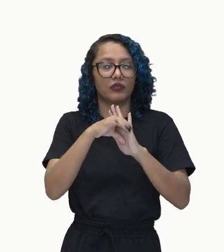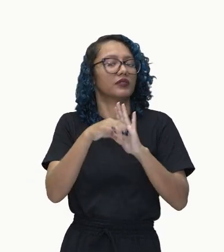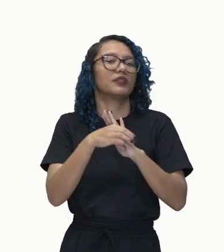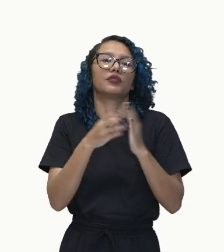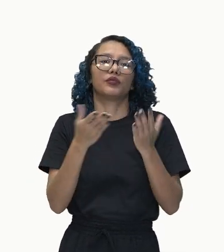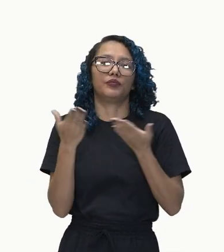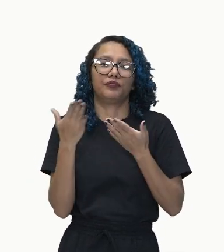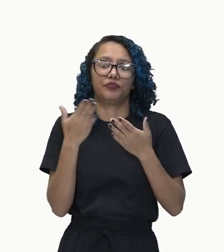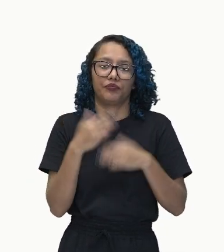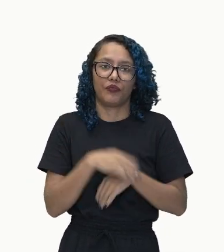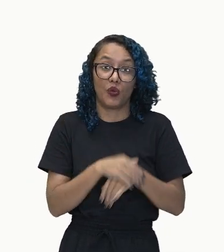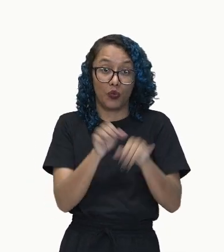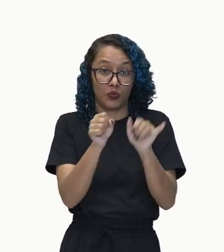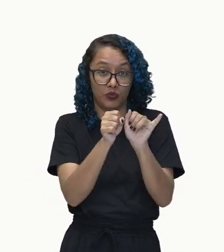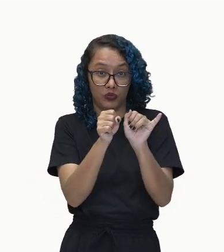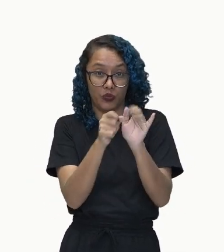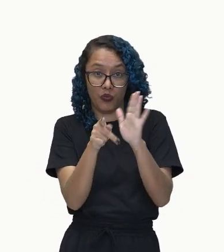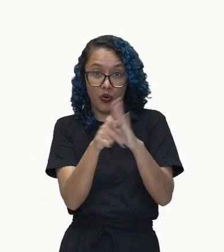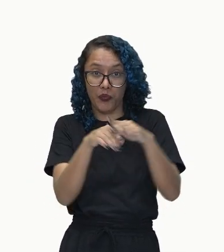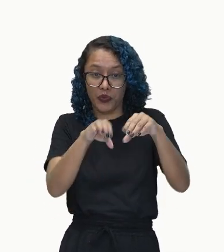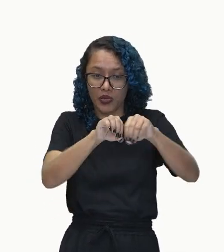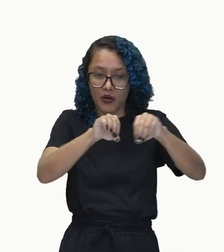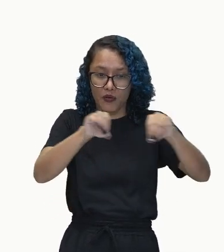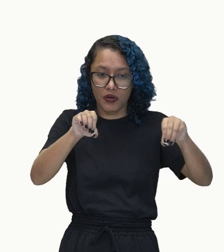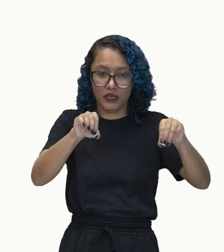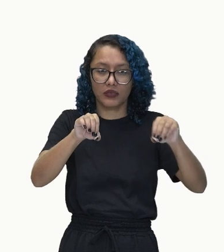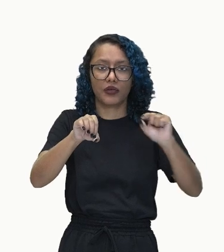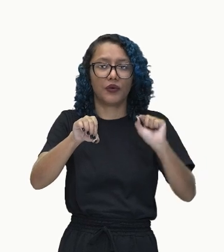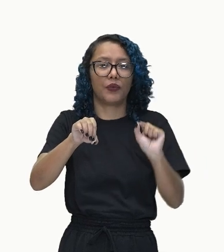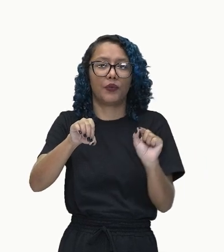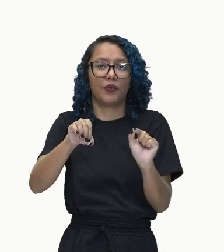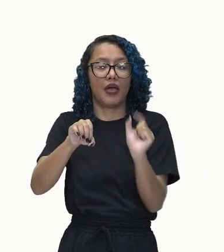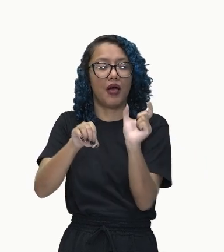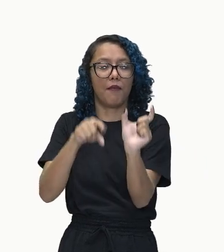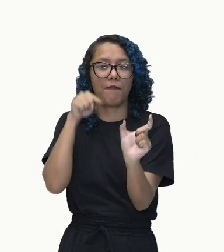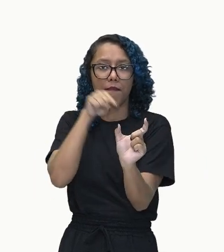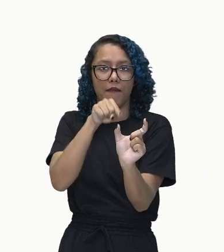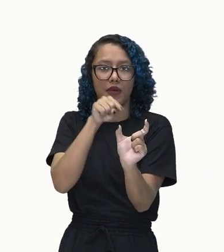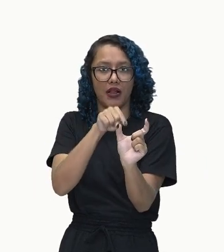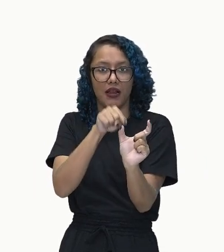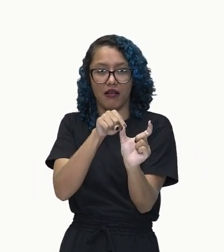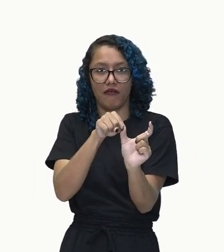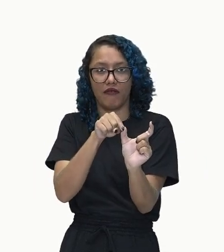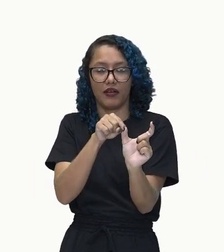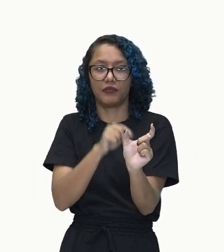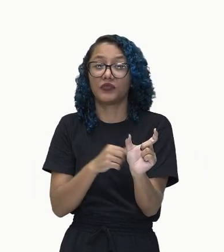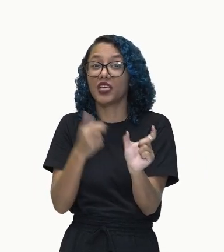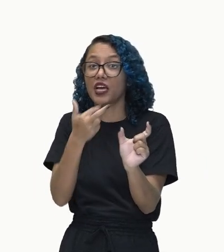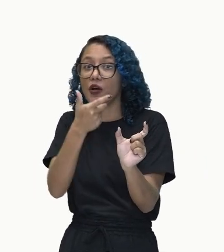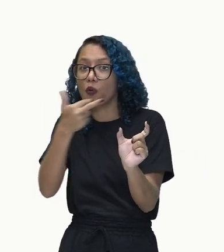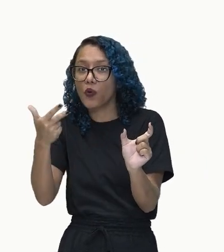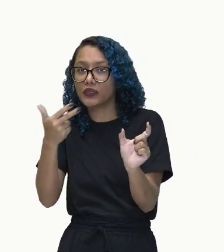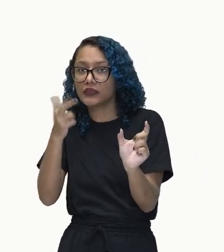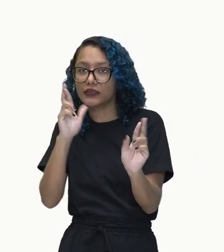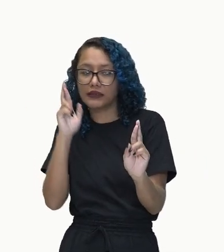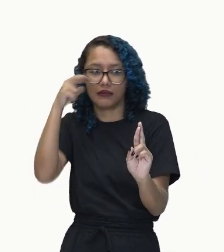sujeito da oração é o termo sobre quem ou o que se fala.